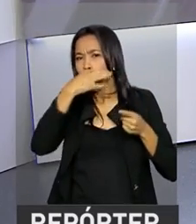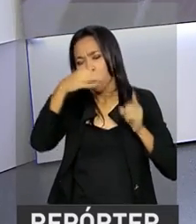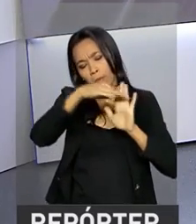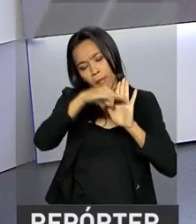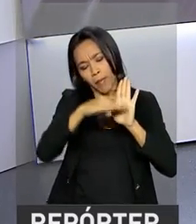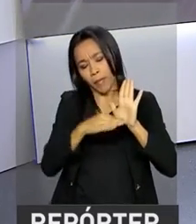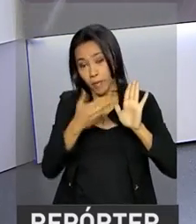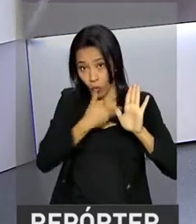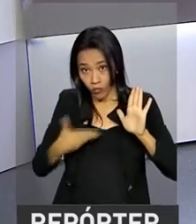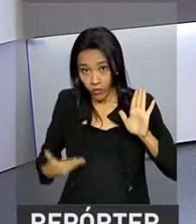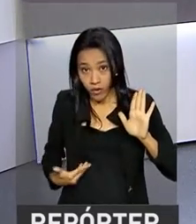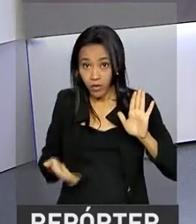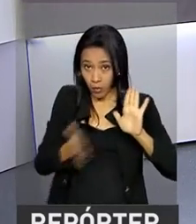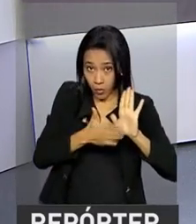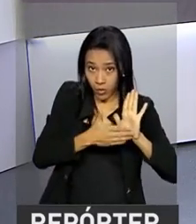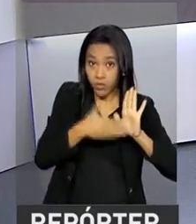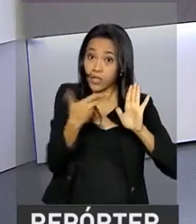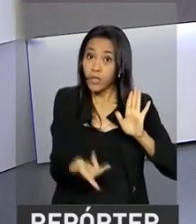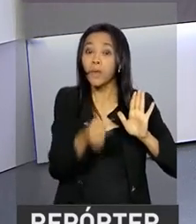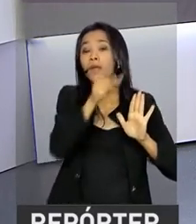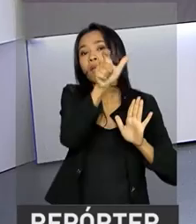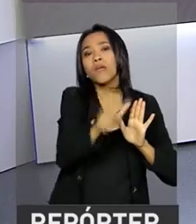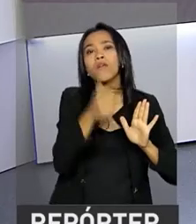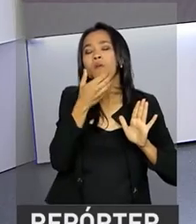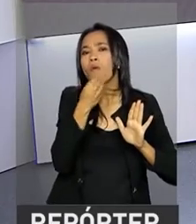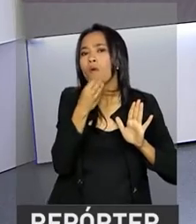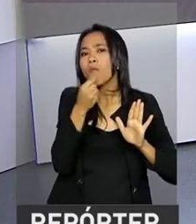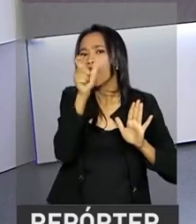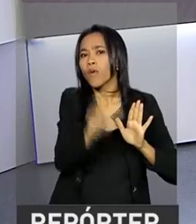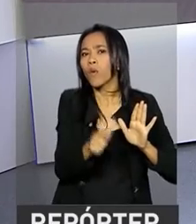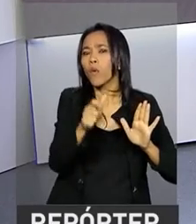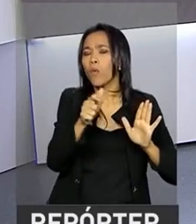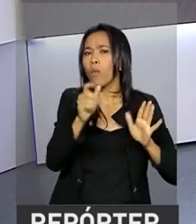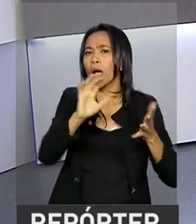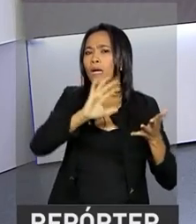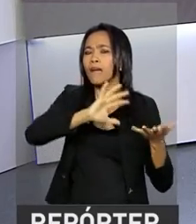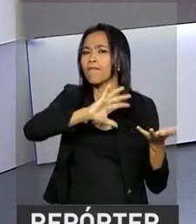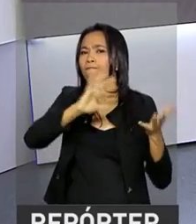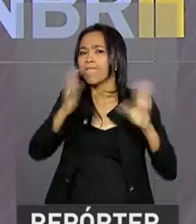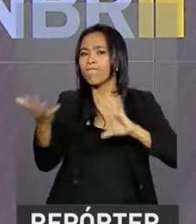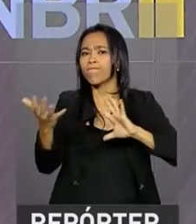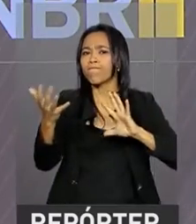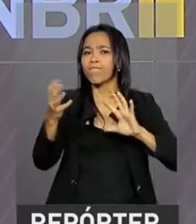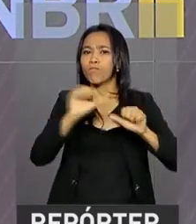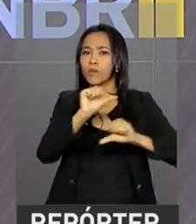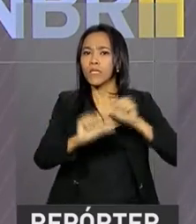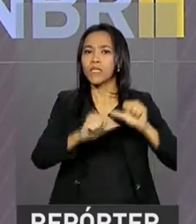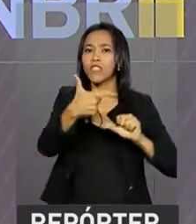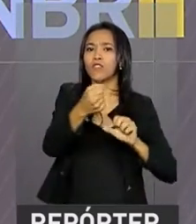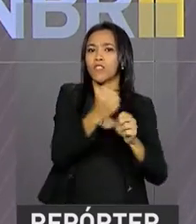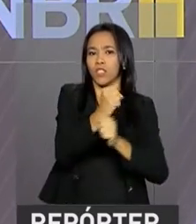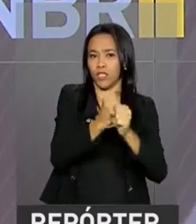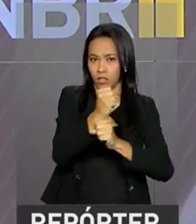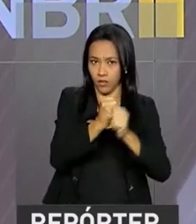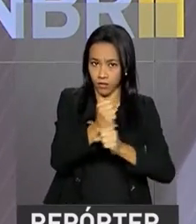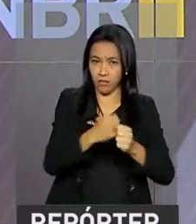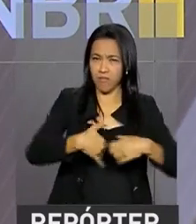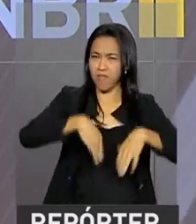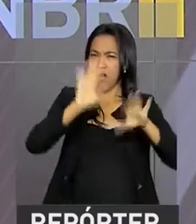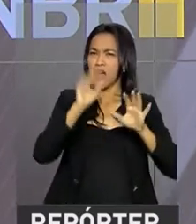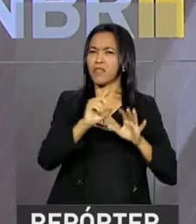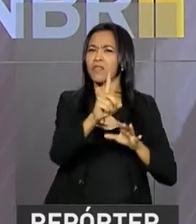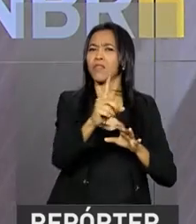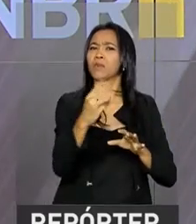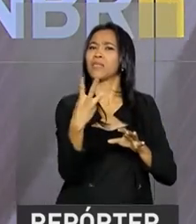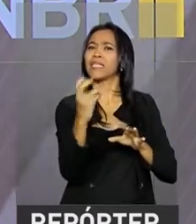governo, Diogo Oliveira destacou uma regra de transição gradual de 20 anos. Mais de 130 emendas já